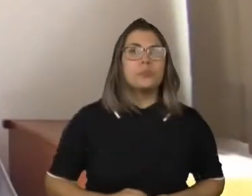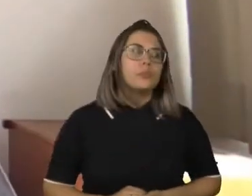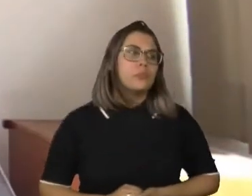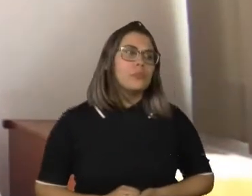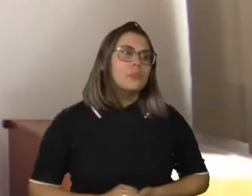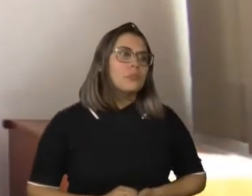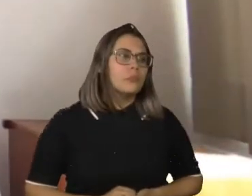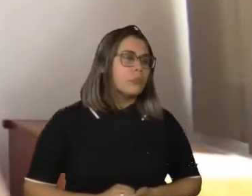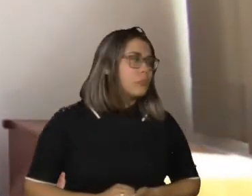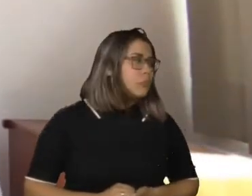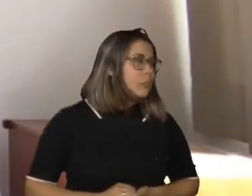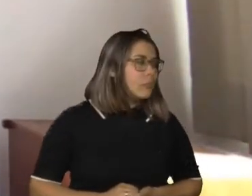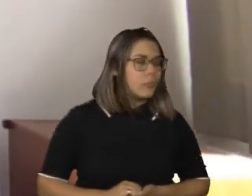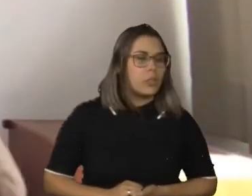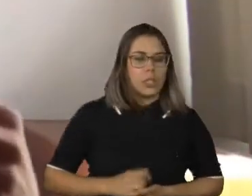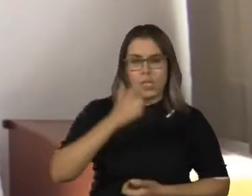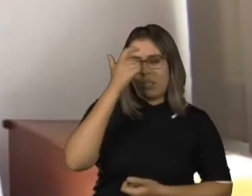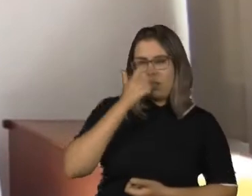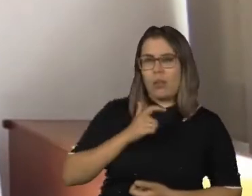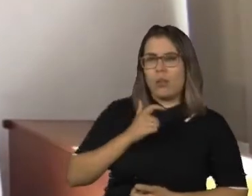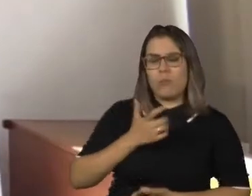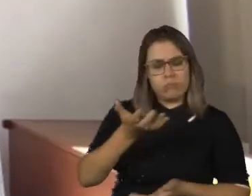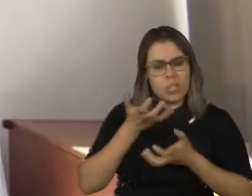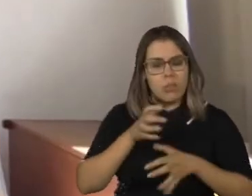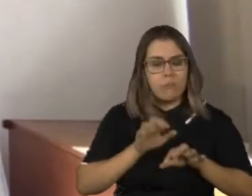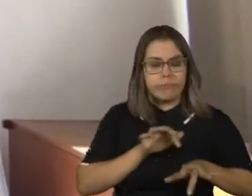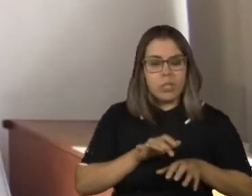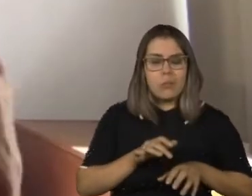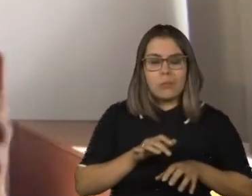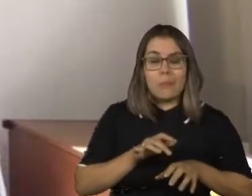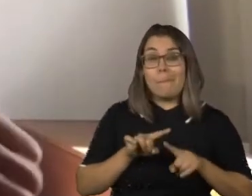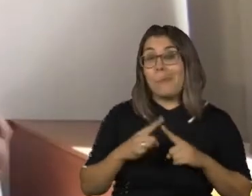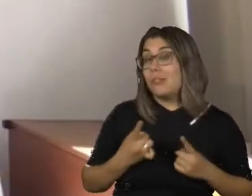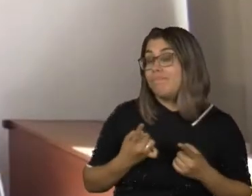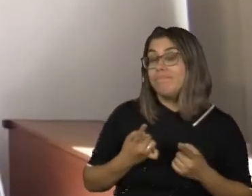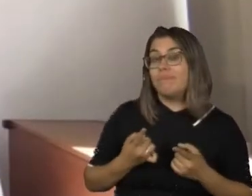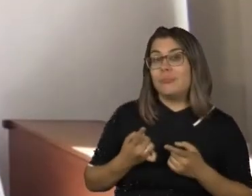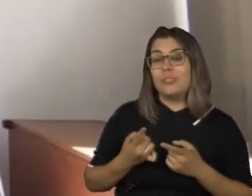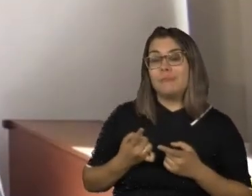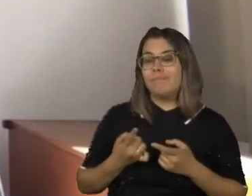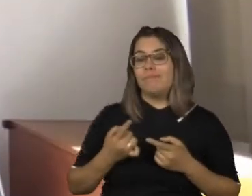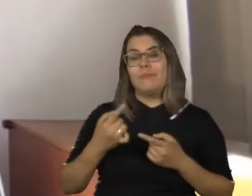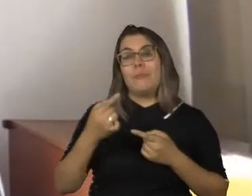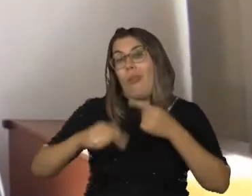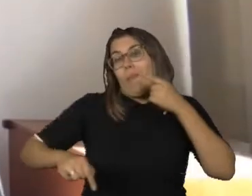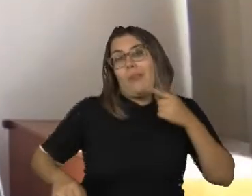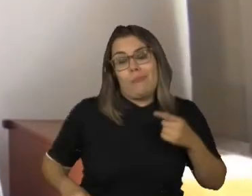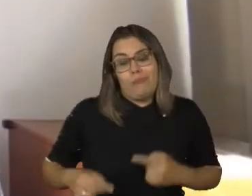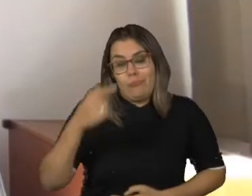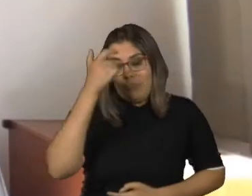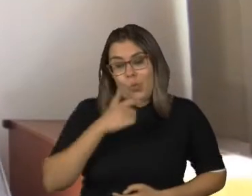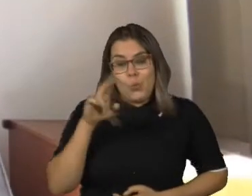Eu argumentei, tentei argumentar, disse que eu escrevia a máquina, mas não teve jeito. Eles não deixaram. No fim das